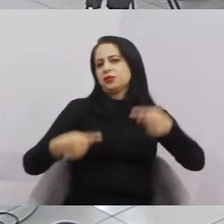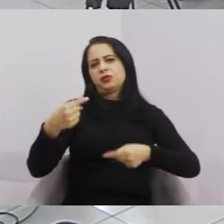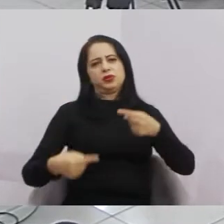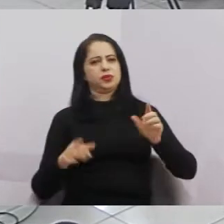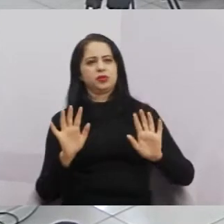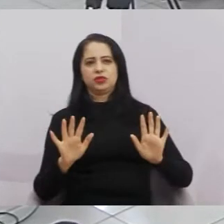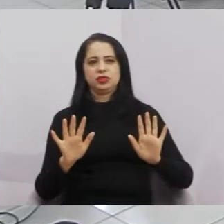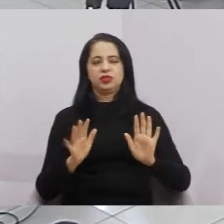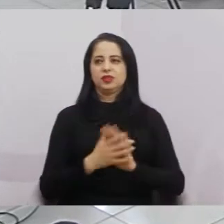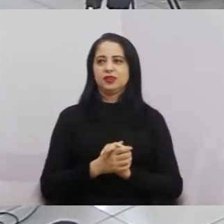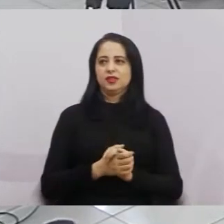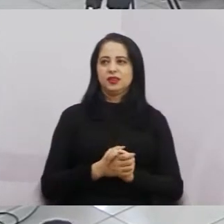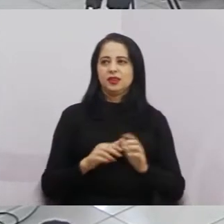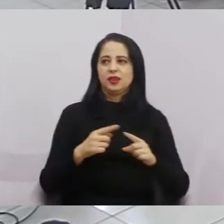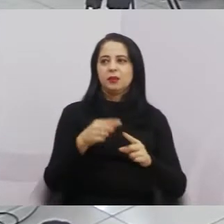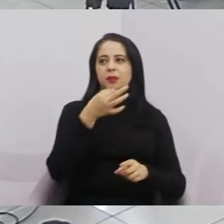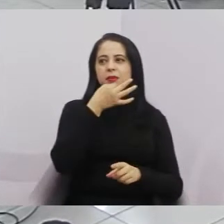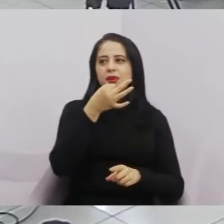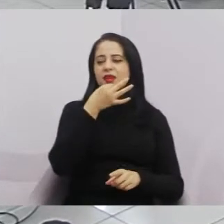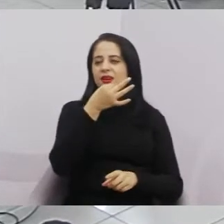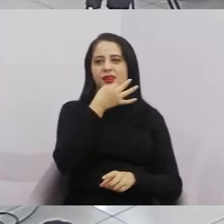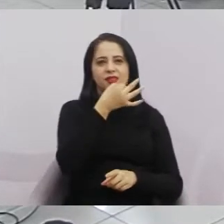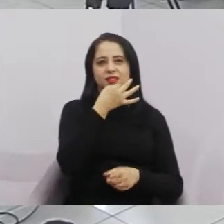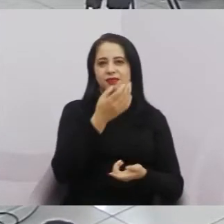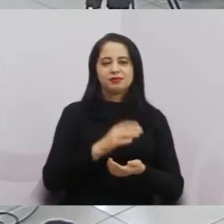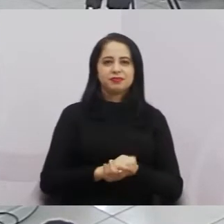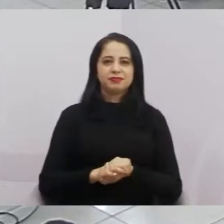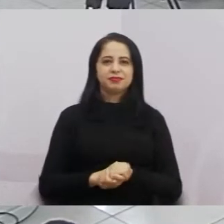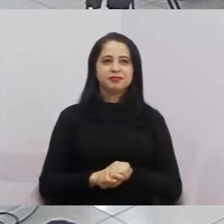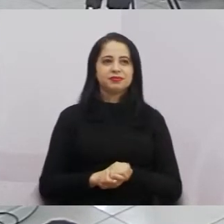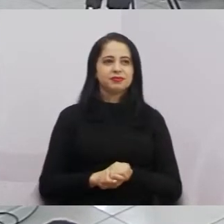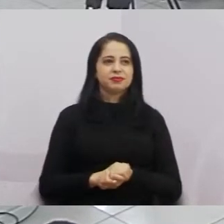critério de cada um. Pelo amor de Deus.